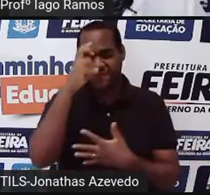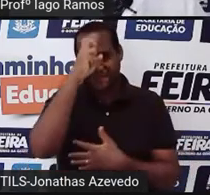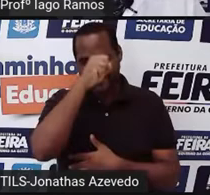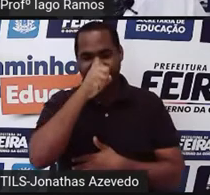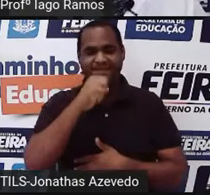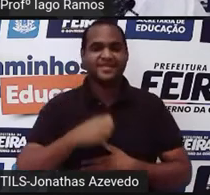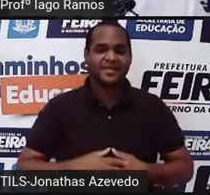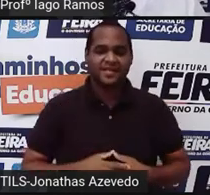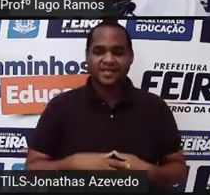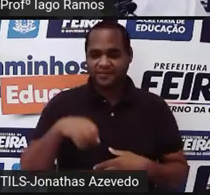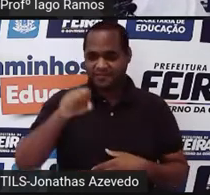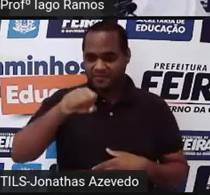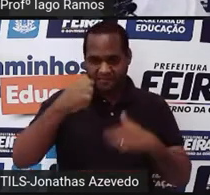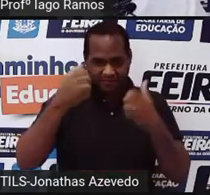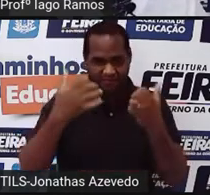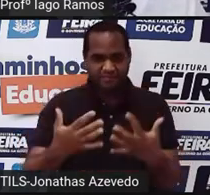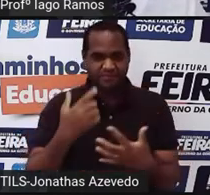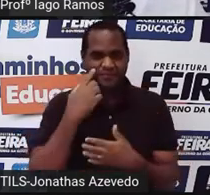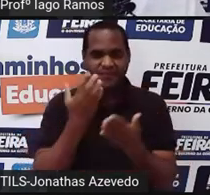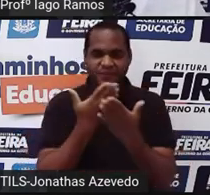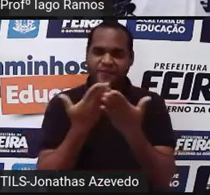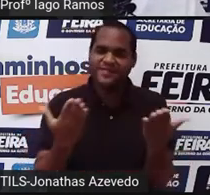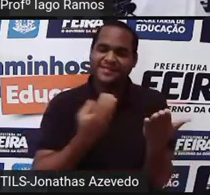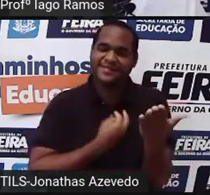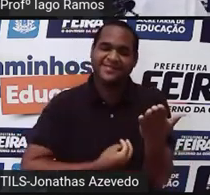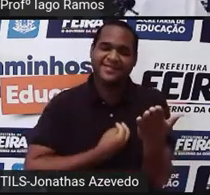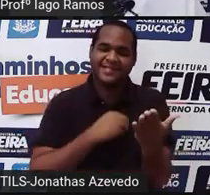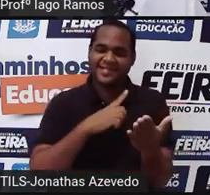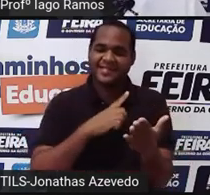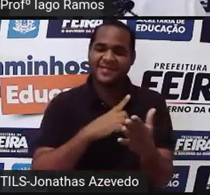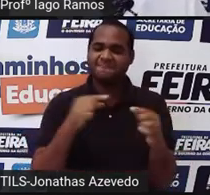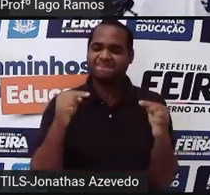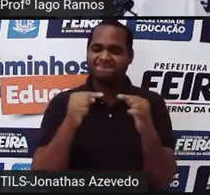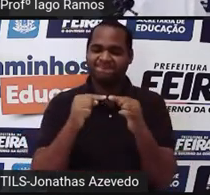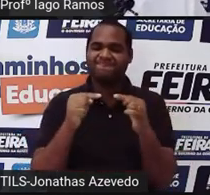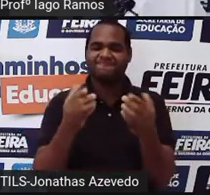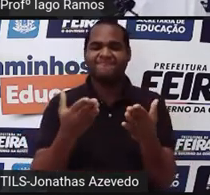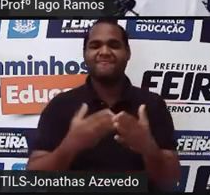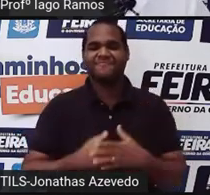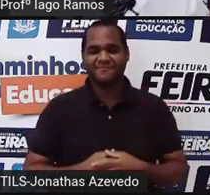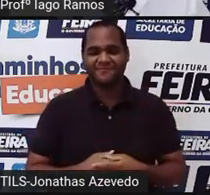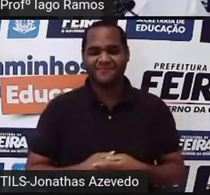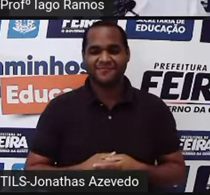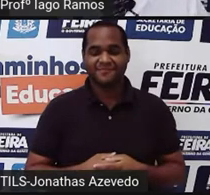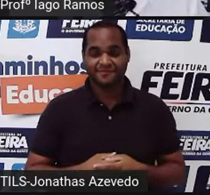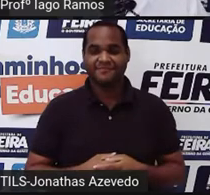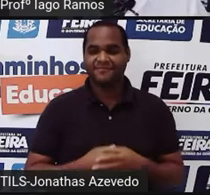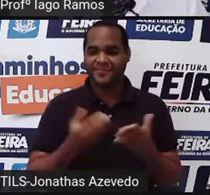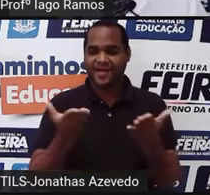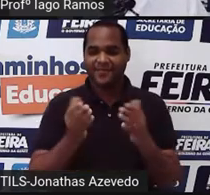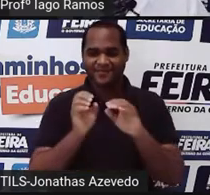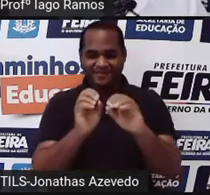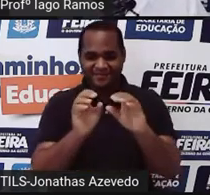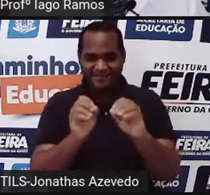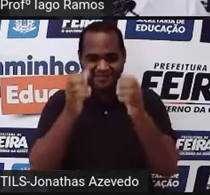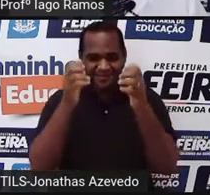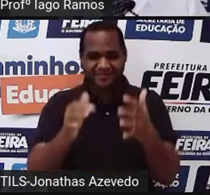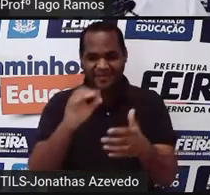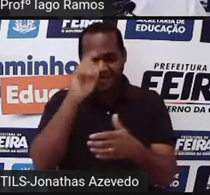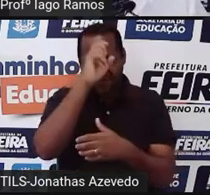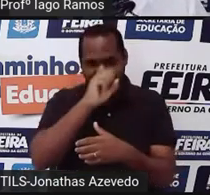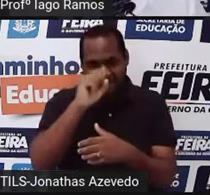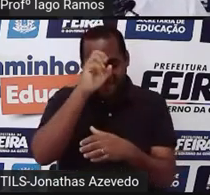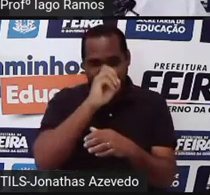Pois é, porque é para isso que a gente está aqui, né? Então vamos lá, olha só, nessa aula a gente vai aprender a fazer